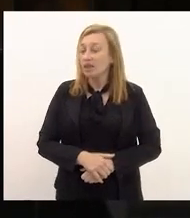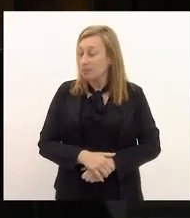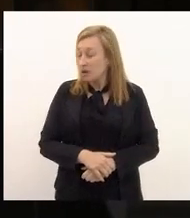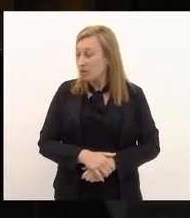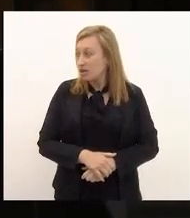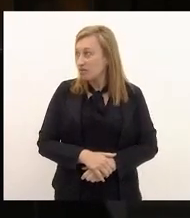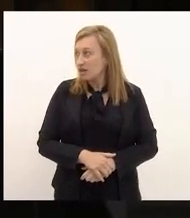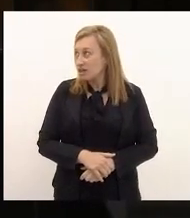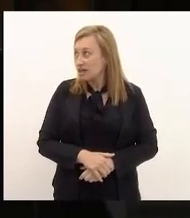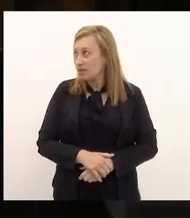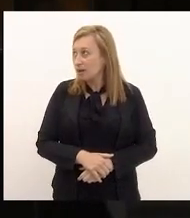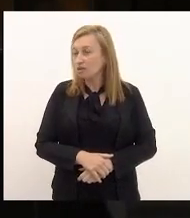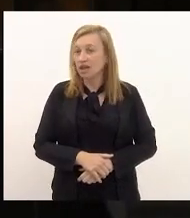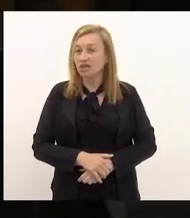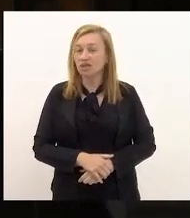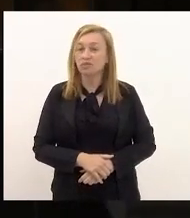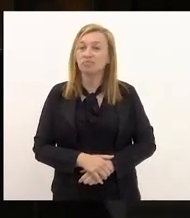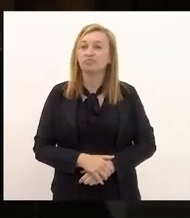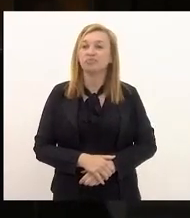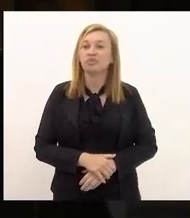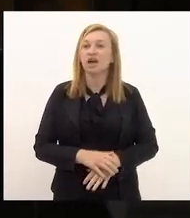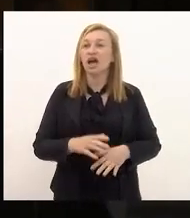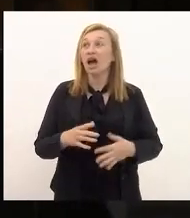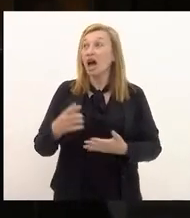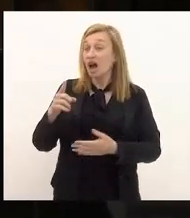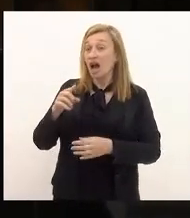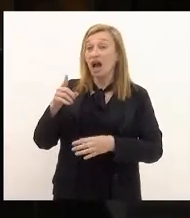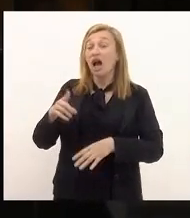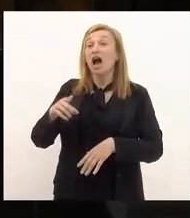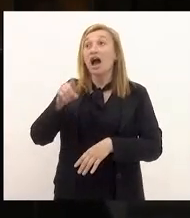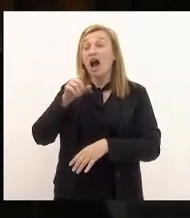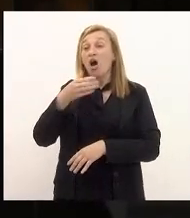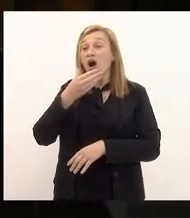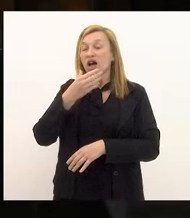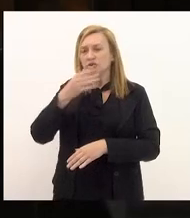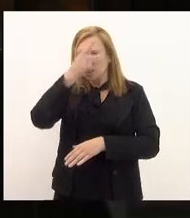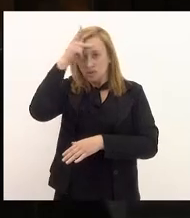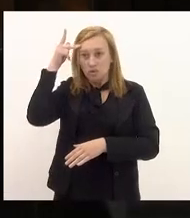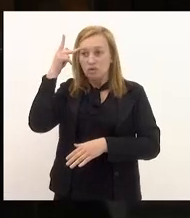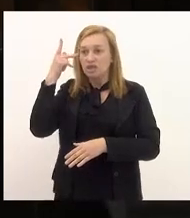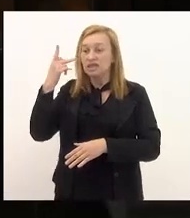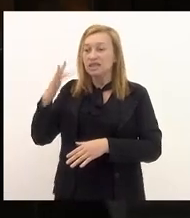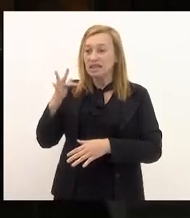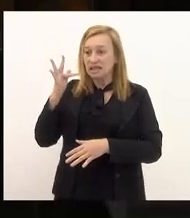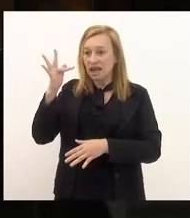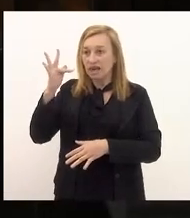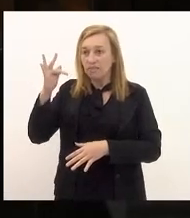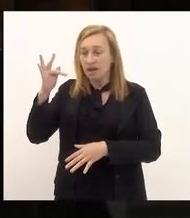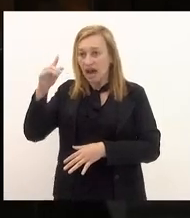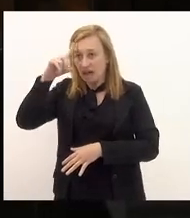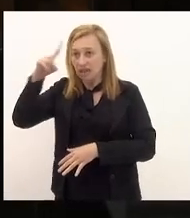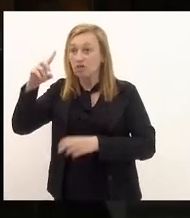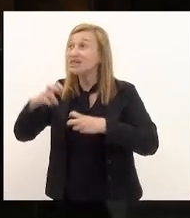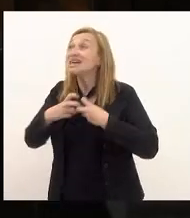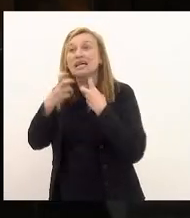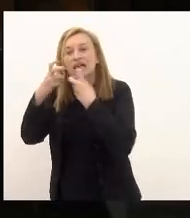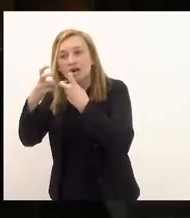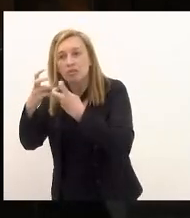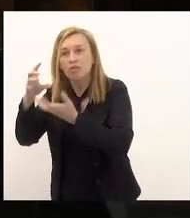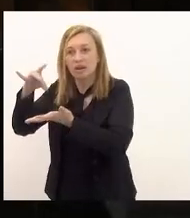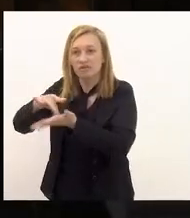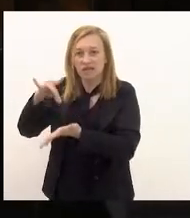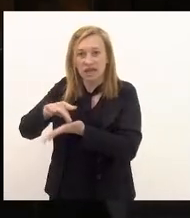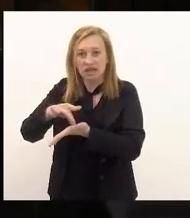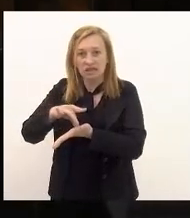aqueles que temem a Deus e que clamam pela verdade e que definitivamente vossas excelências não